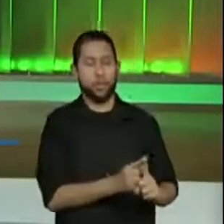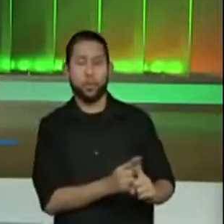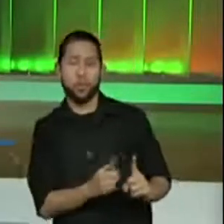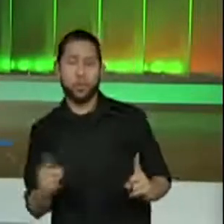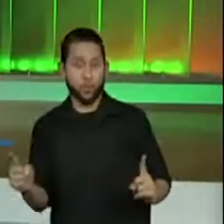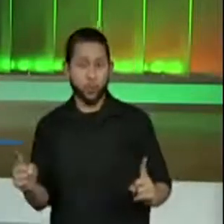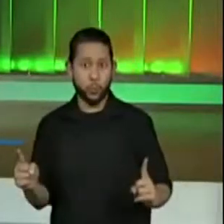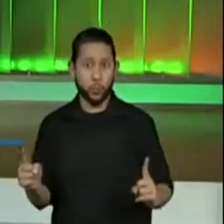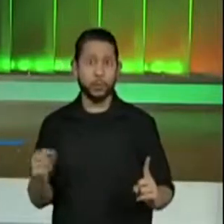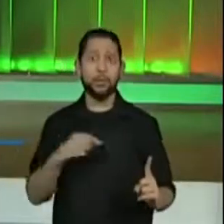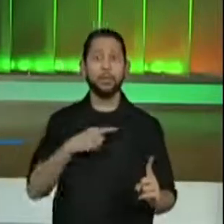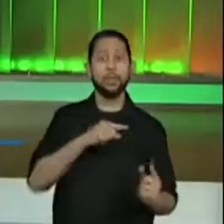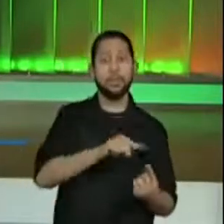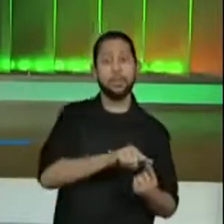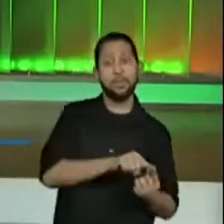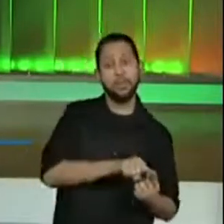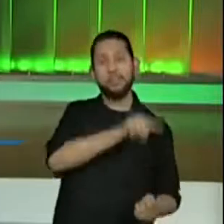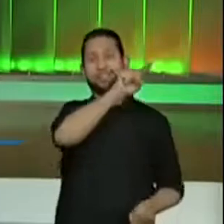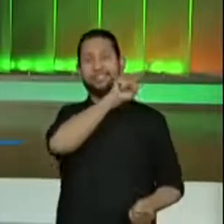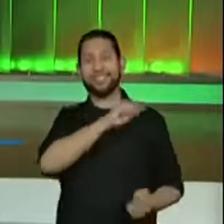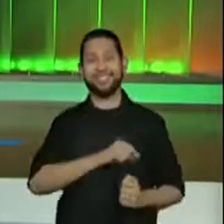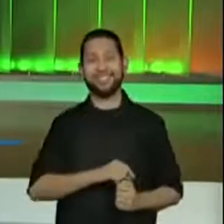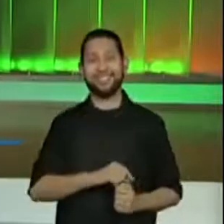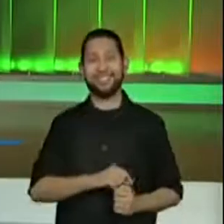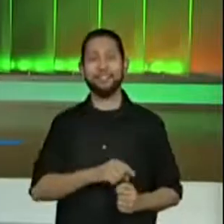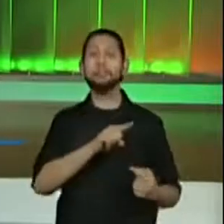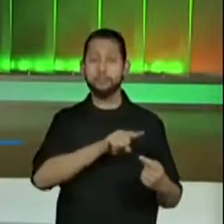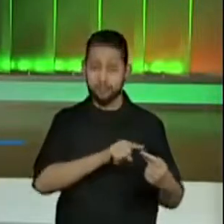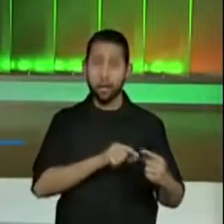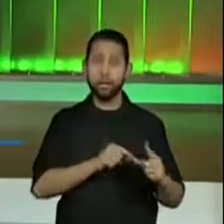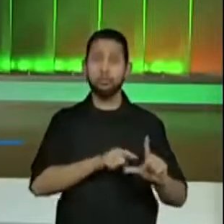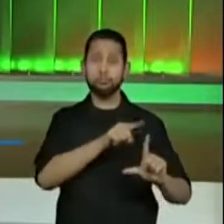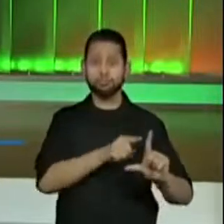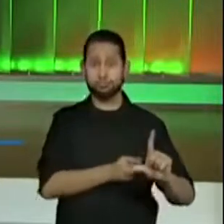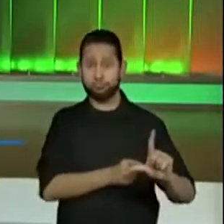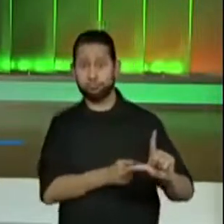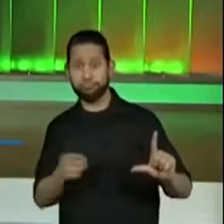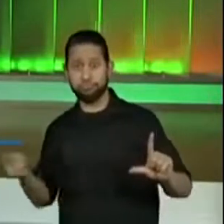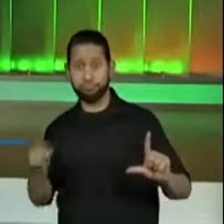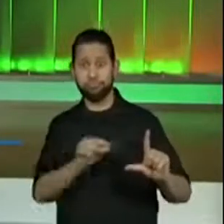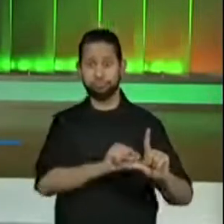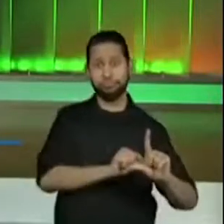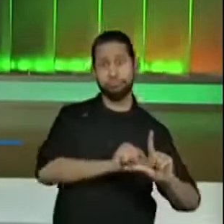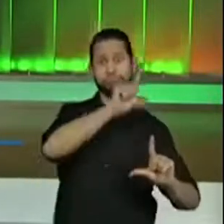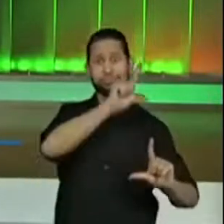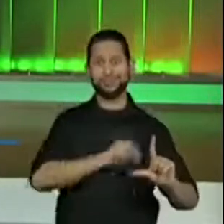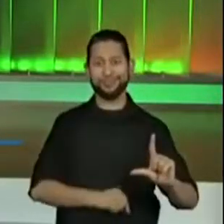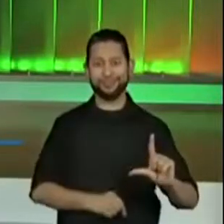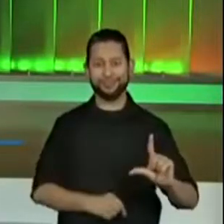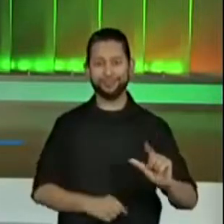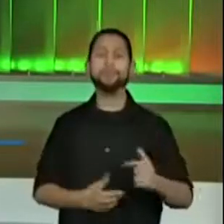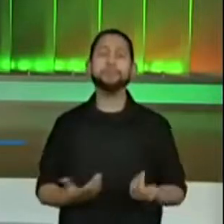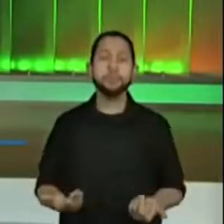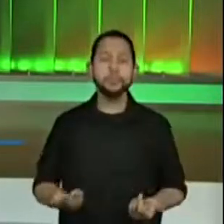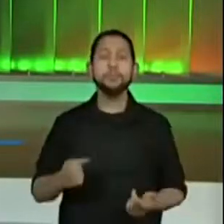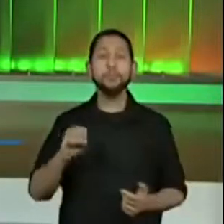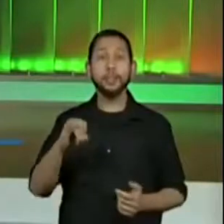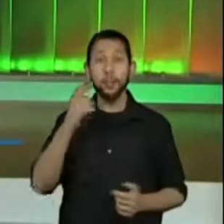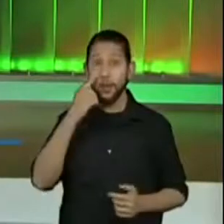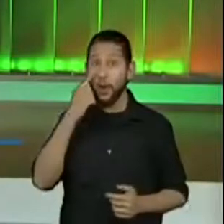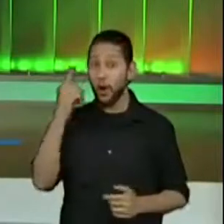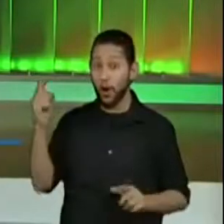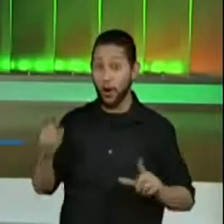pensar comigo. Se eu tenho uma obra, ok, ó, tenho uma obra. Vamos lá. De